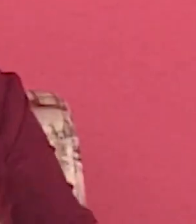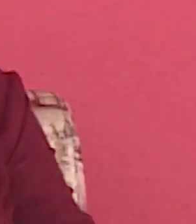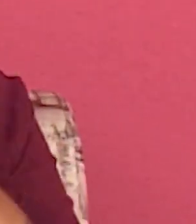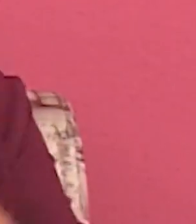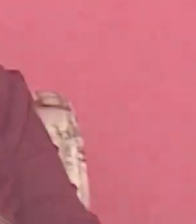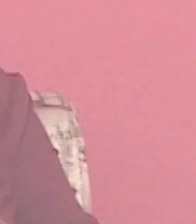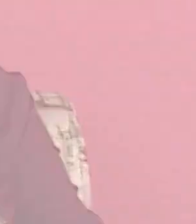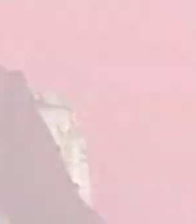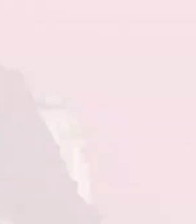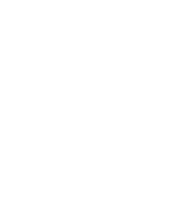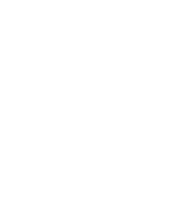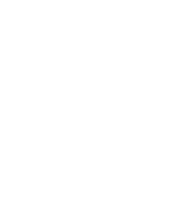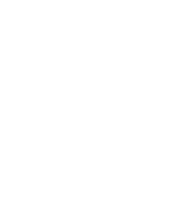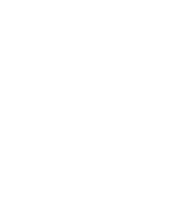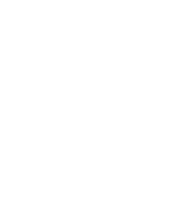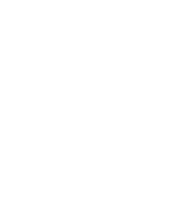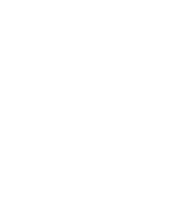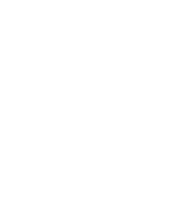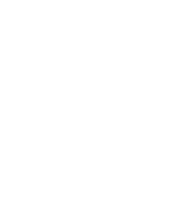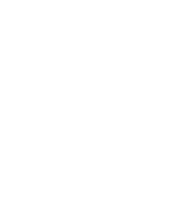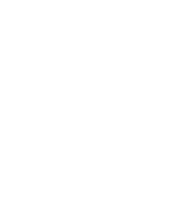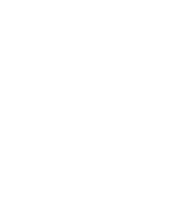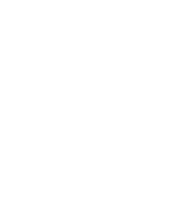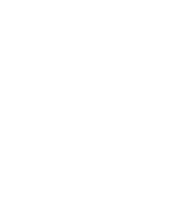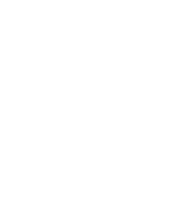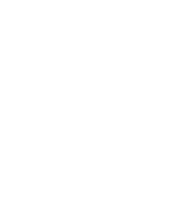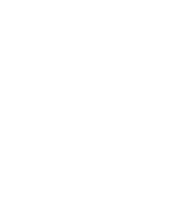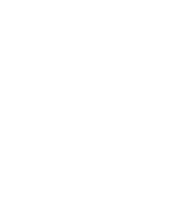Obrigada. Obrigada. Obrigada.